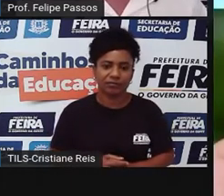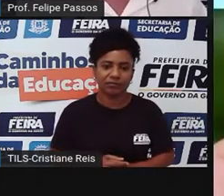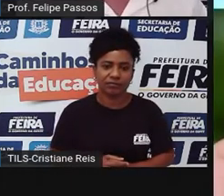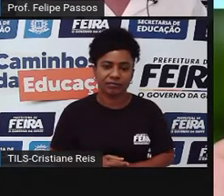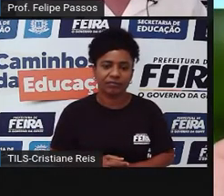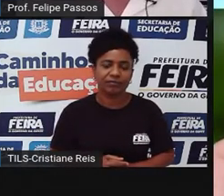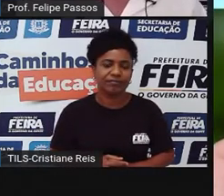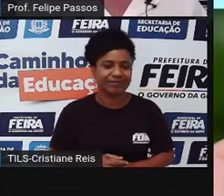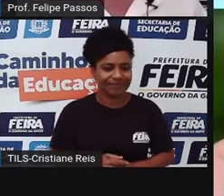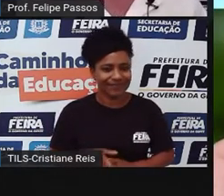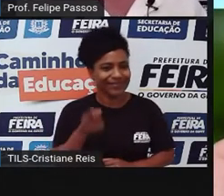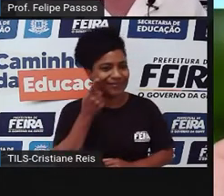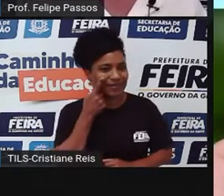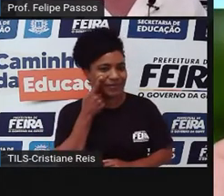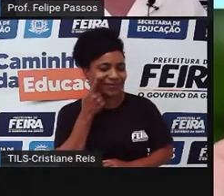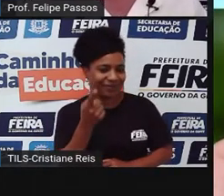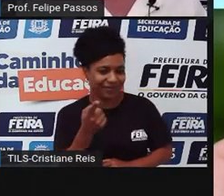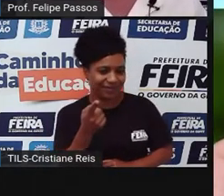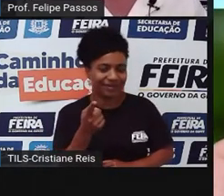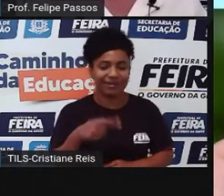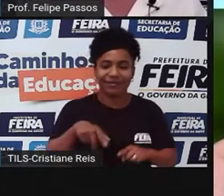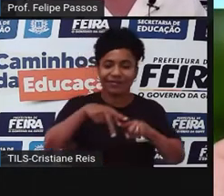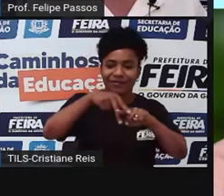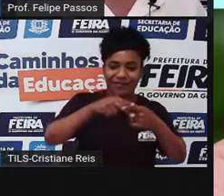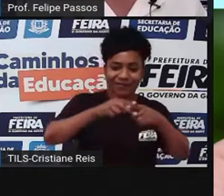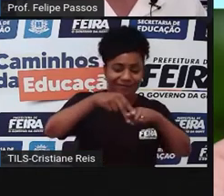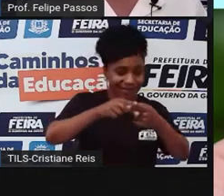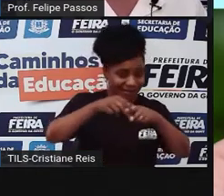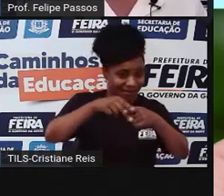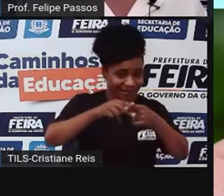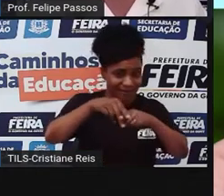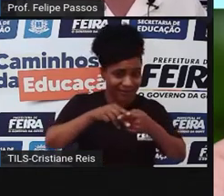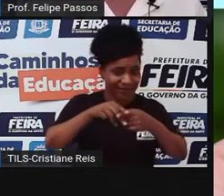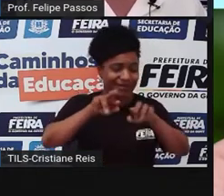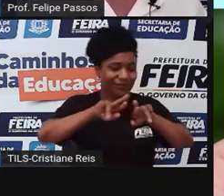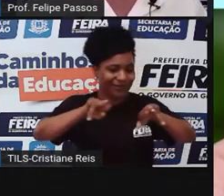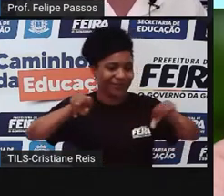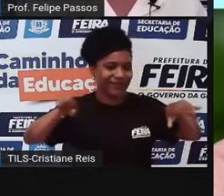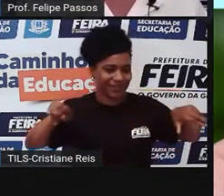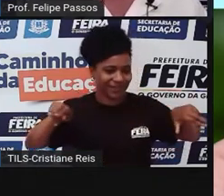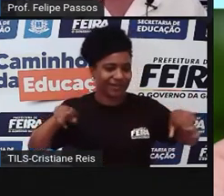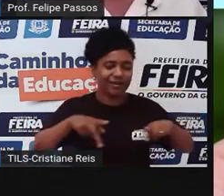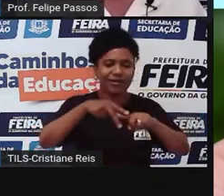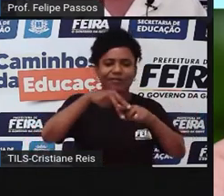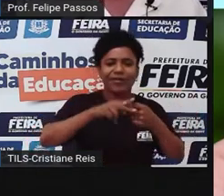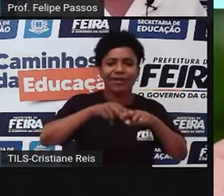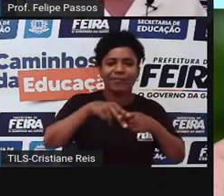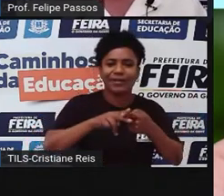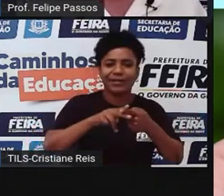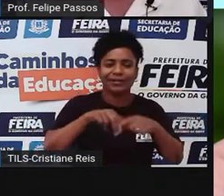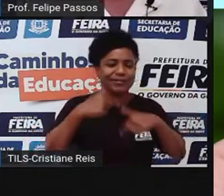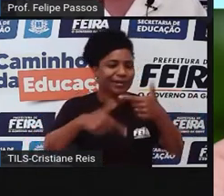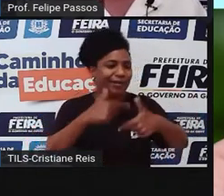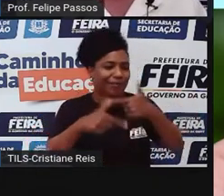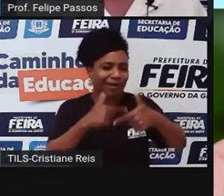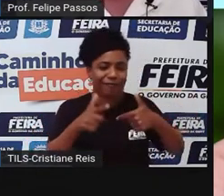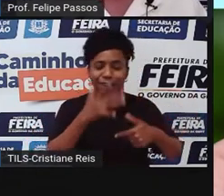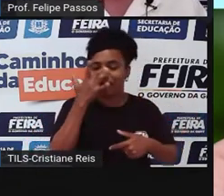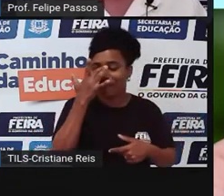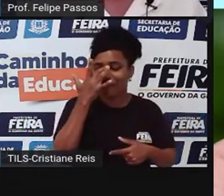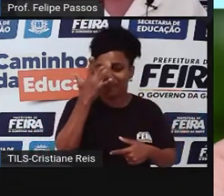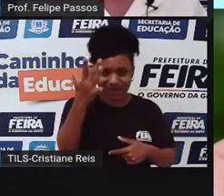Então, vamos voltar agora a falar de ferramentas. Ferramenta é algo que a gente usa para facilitar um trabalho, né?